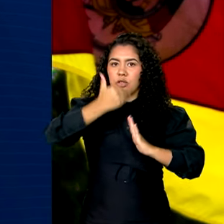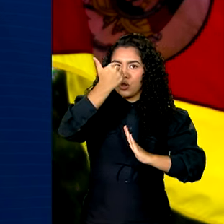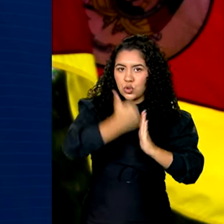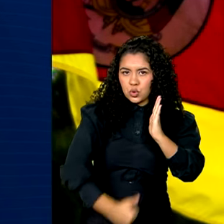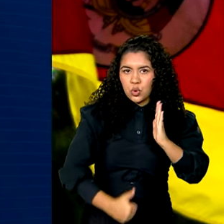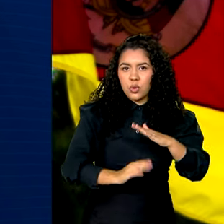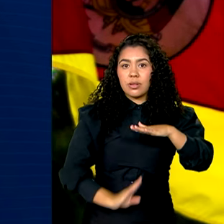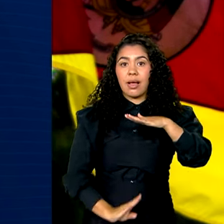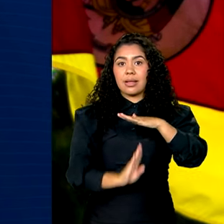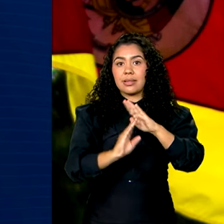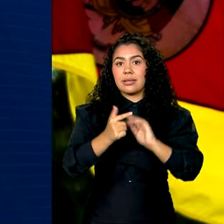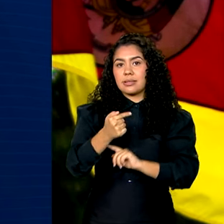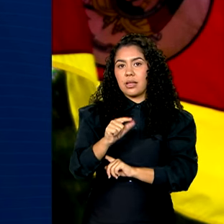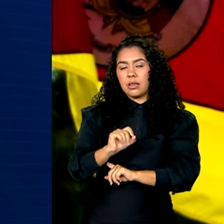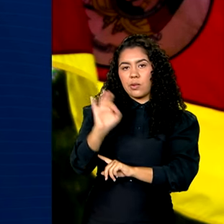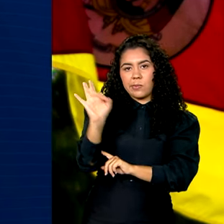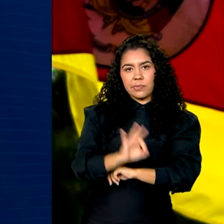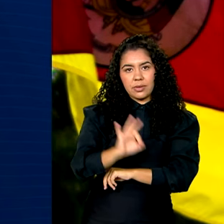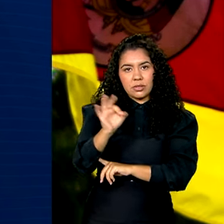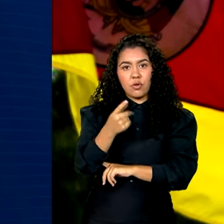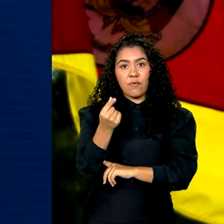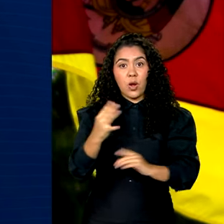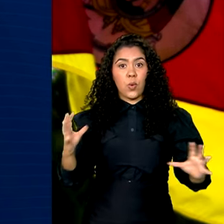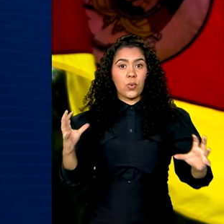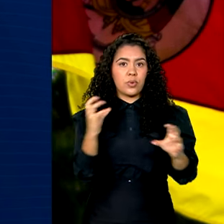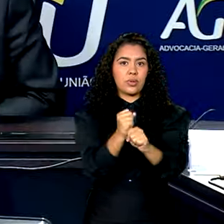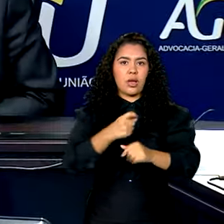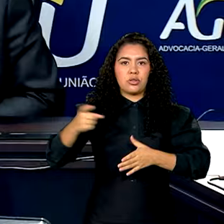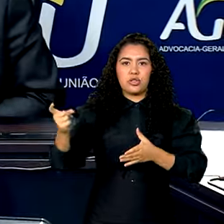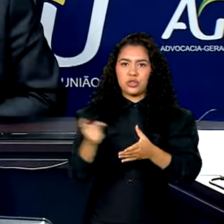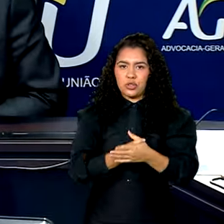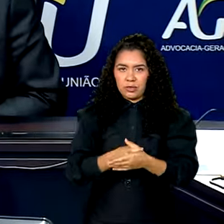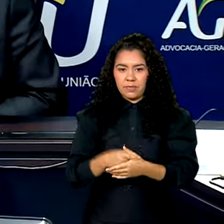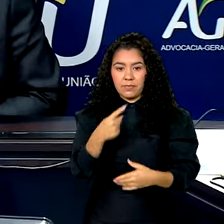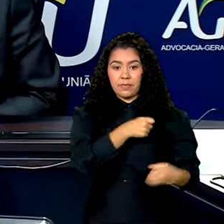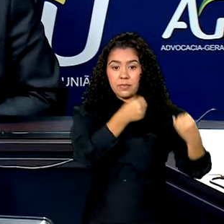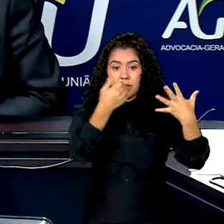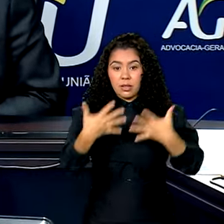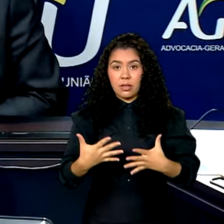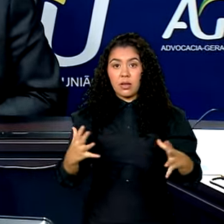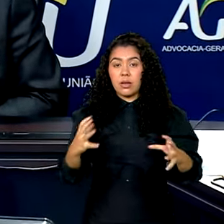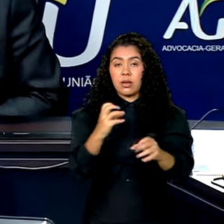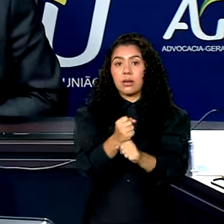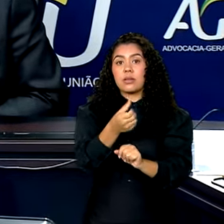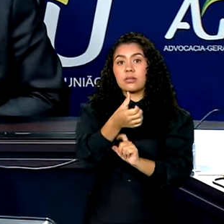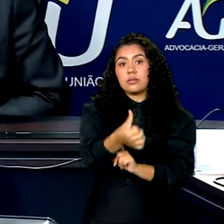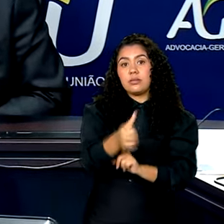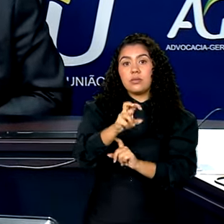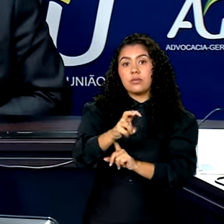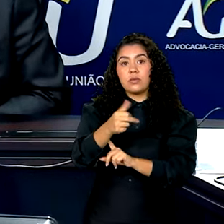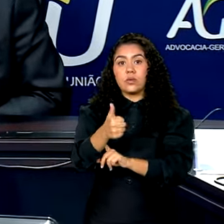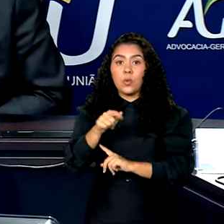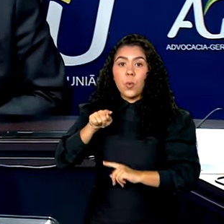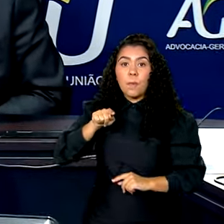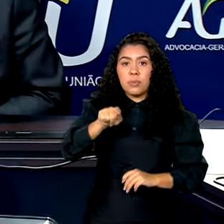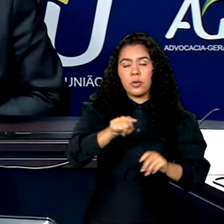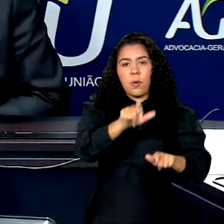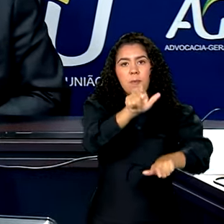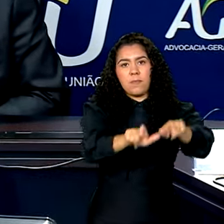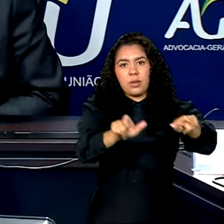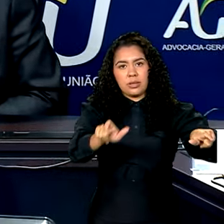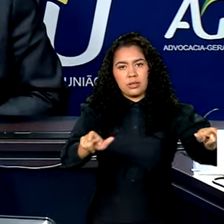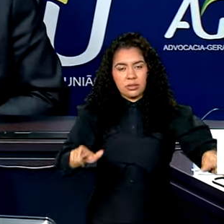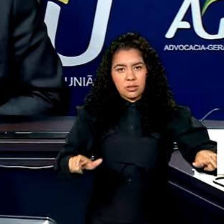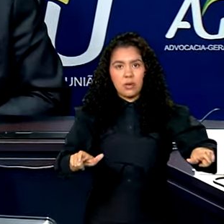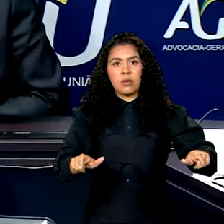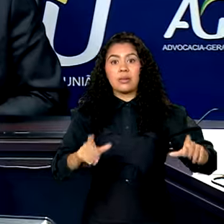70% sobre o valor total da dívida. São 651 mil contribuintes, num total que chega até